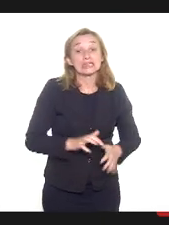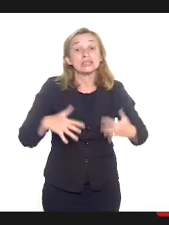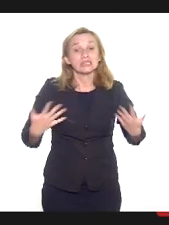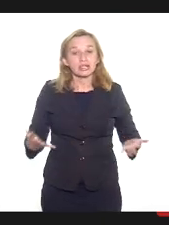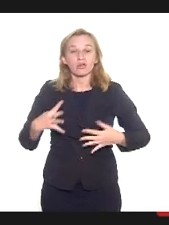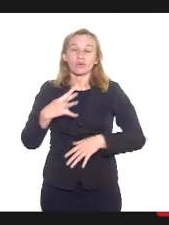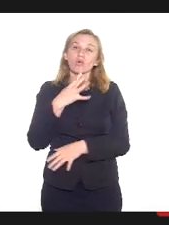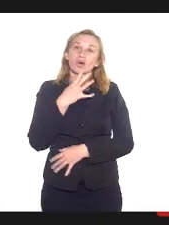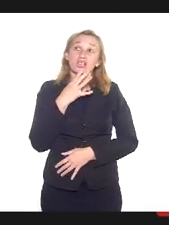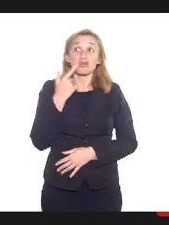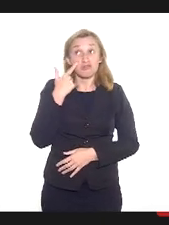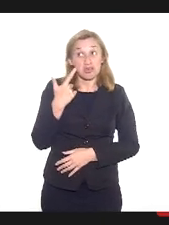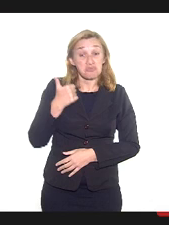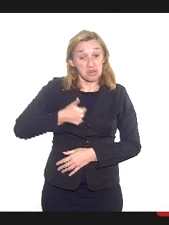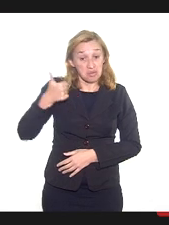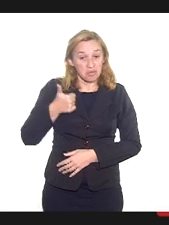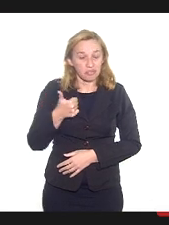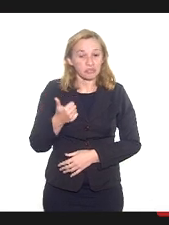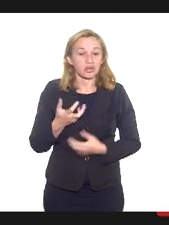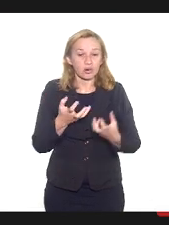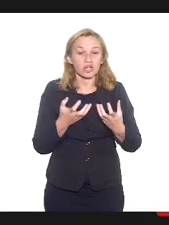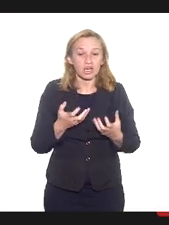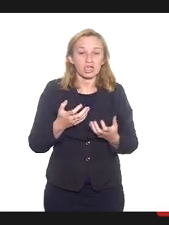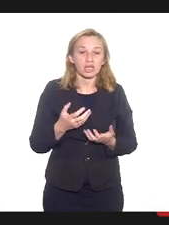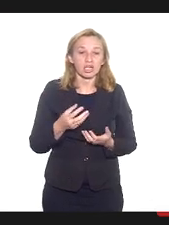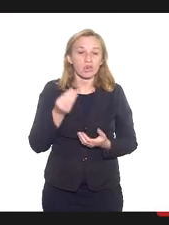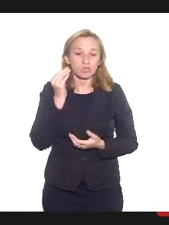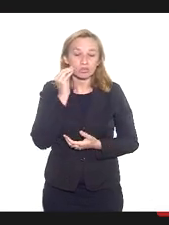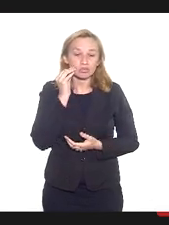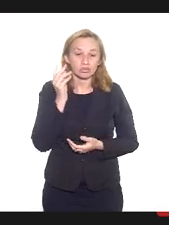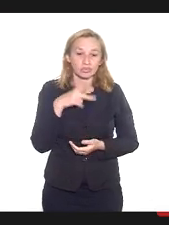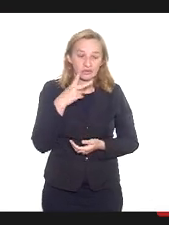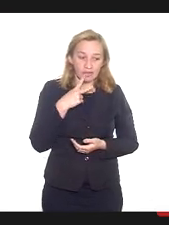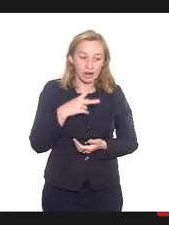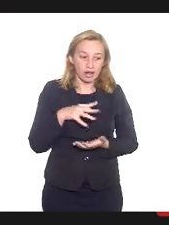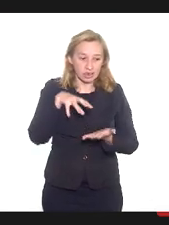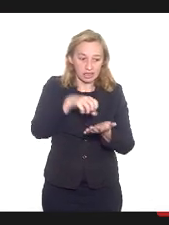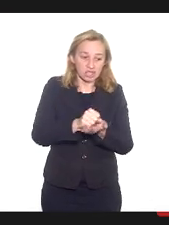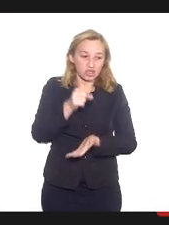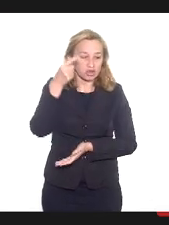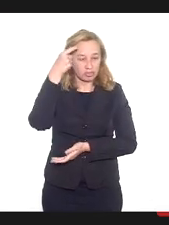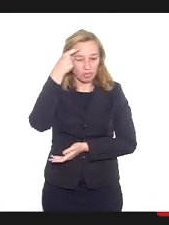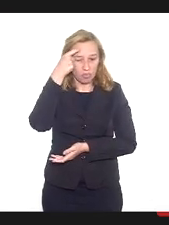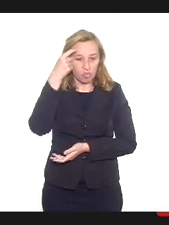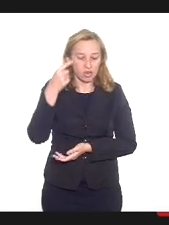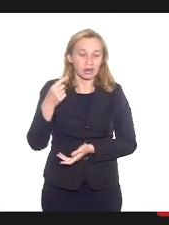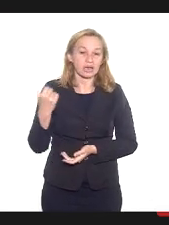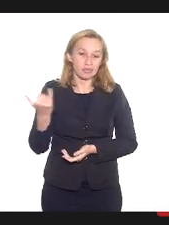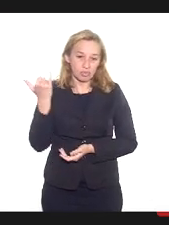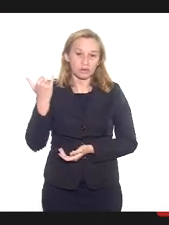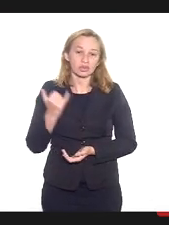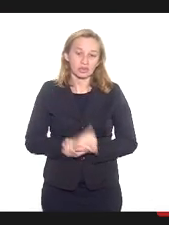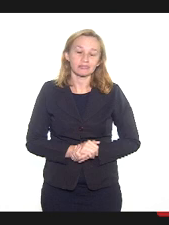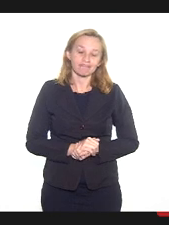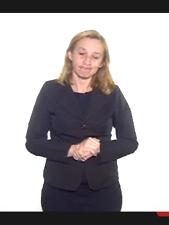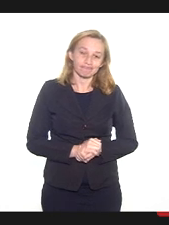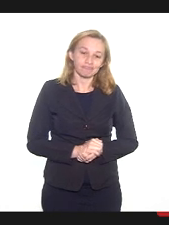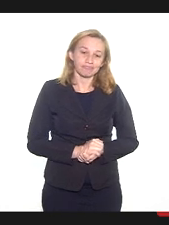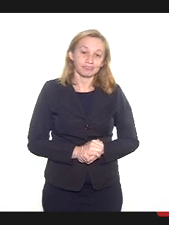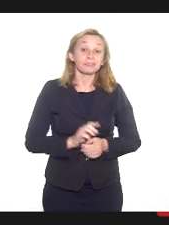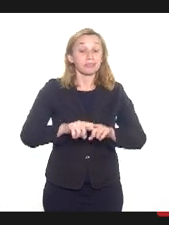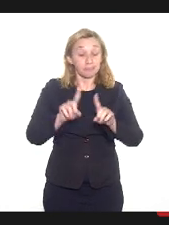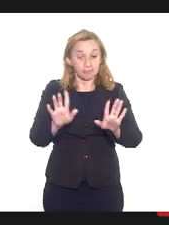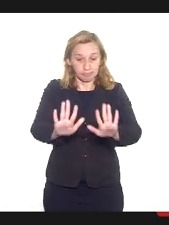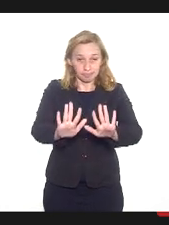reconheci muito nisso e não queria perder a oportunidade de fazer esse registro de memória, que para mim também é muito afetivamente forte.